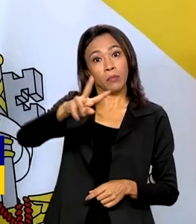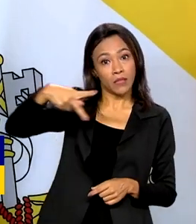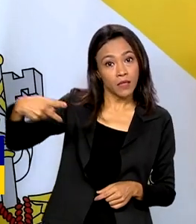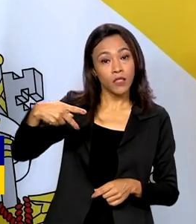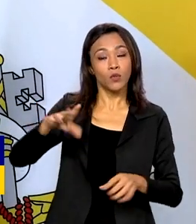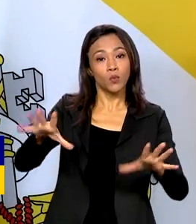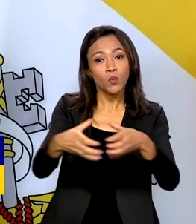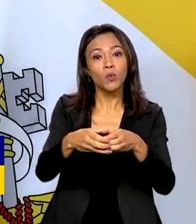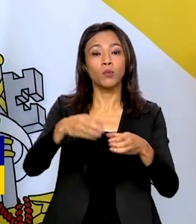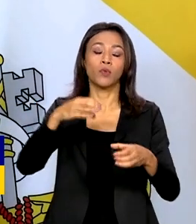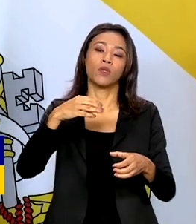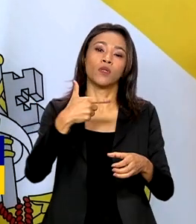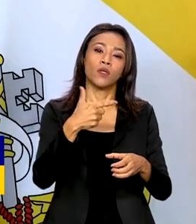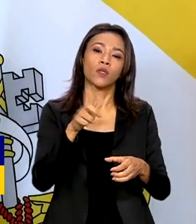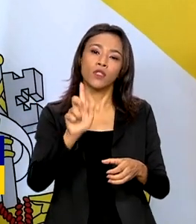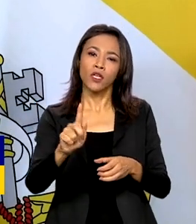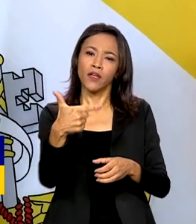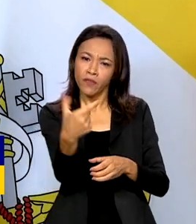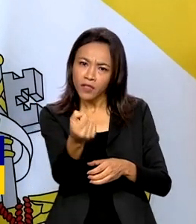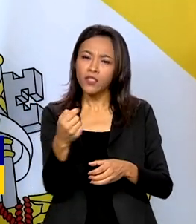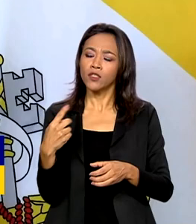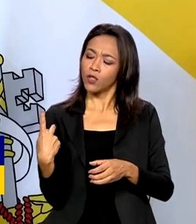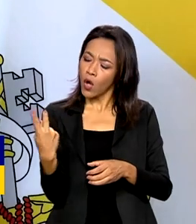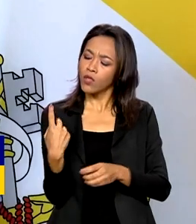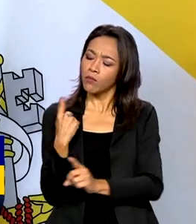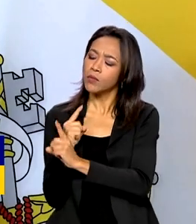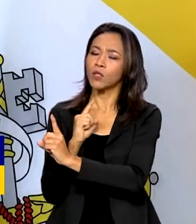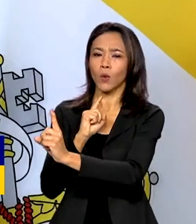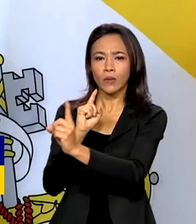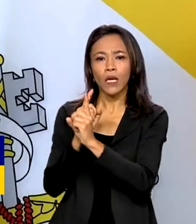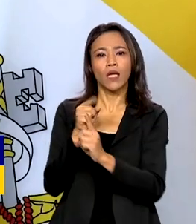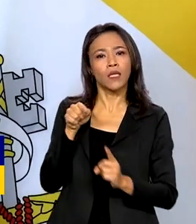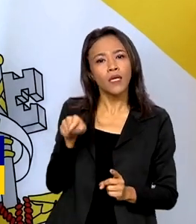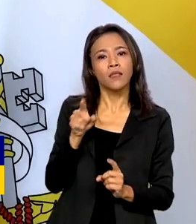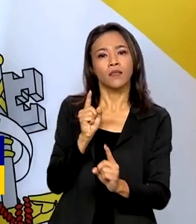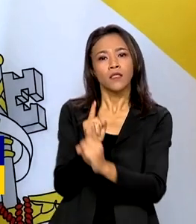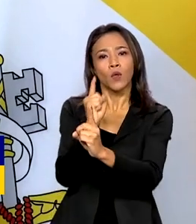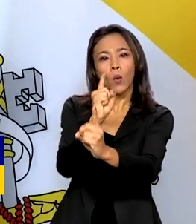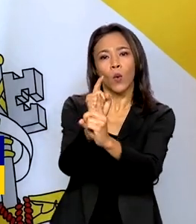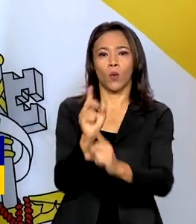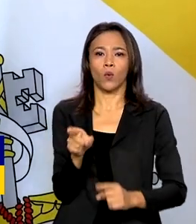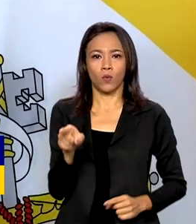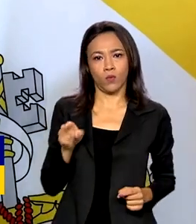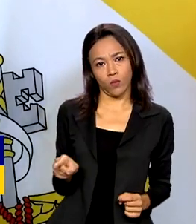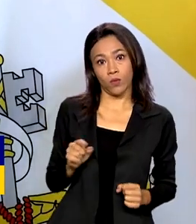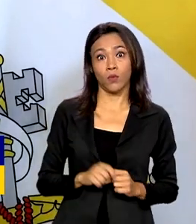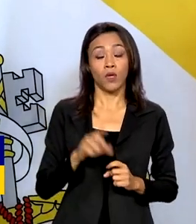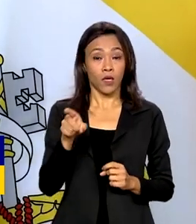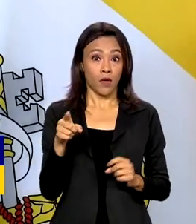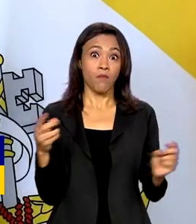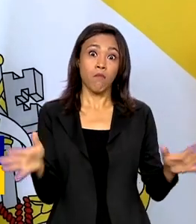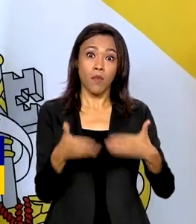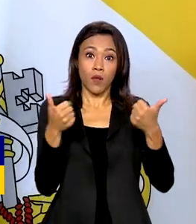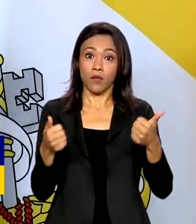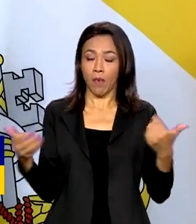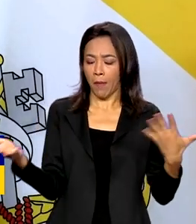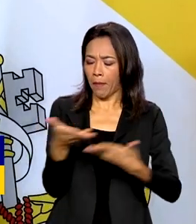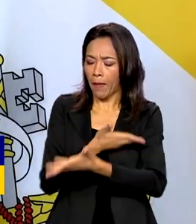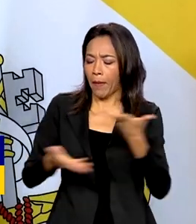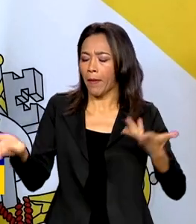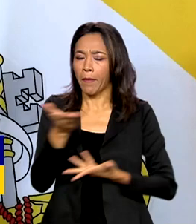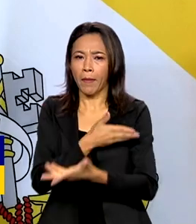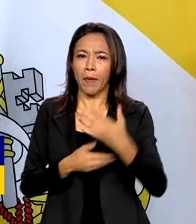ter muitas possibilidades de nos encontrarmos e de tentar aperfeiçoar não apenas a relação Itália-Brasil-Brasil-Itália,